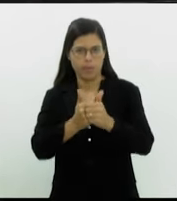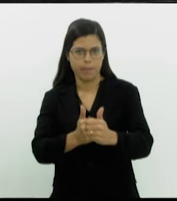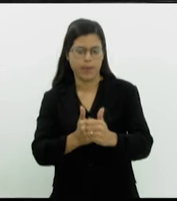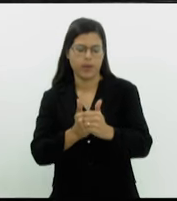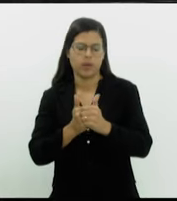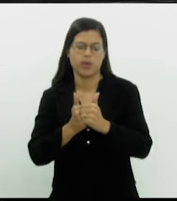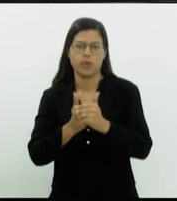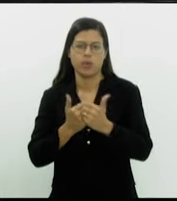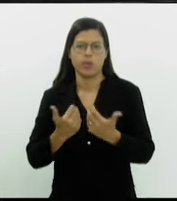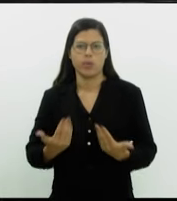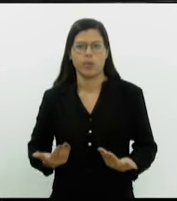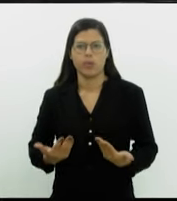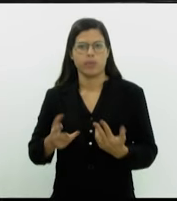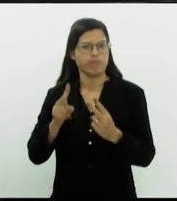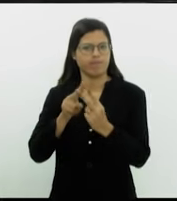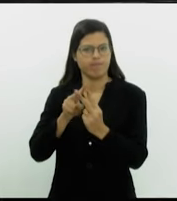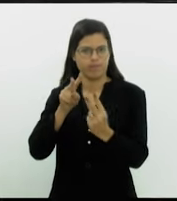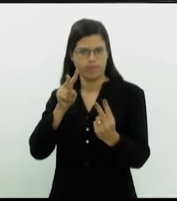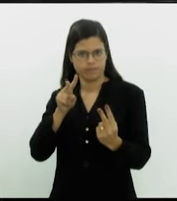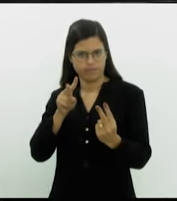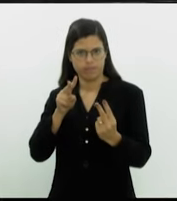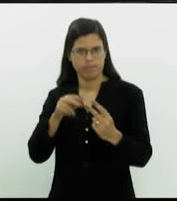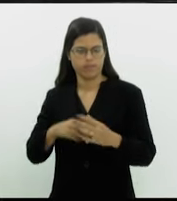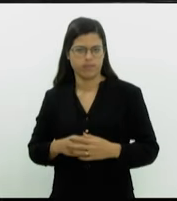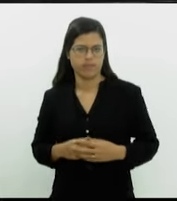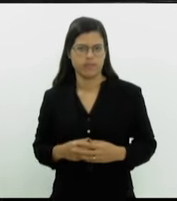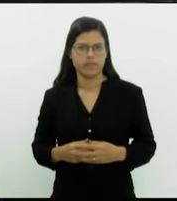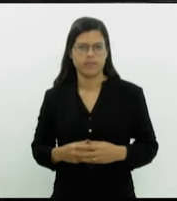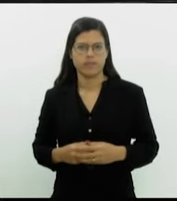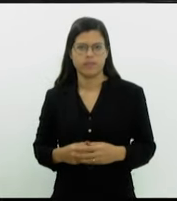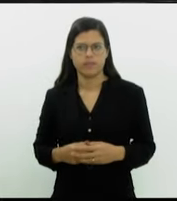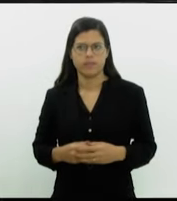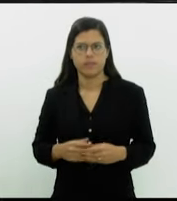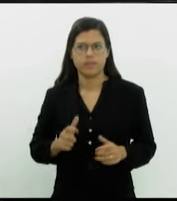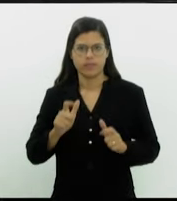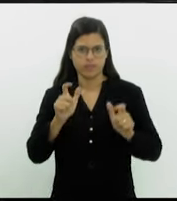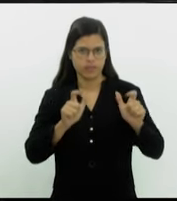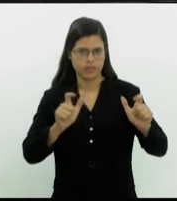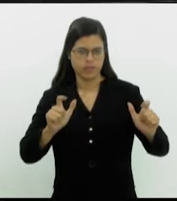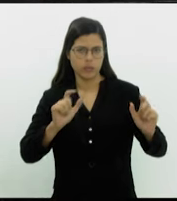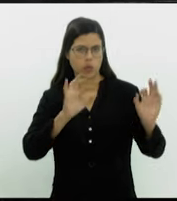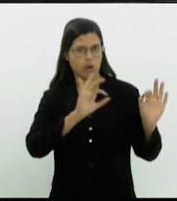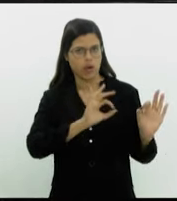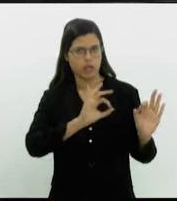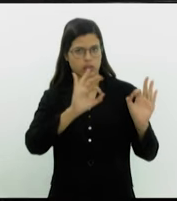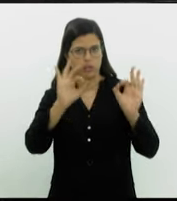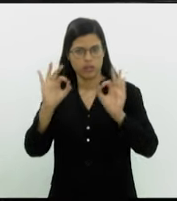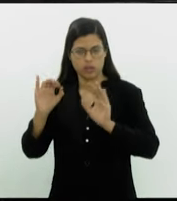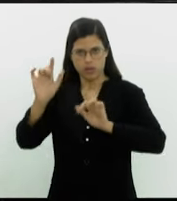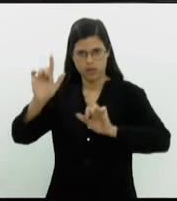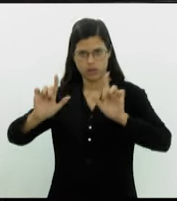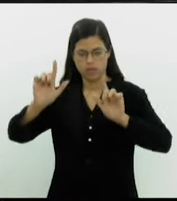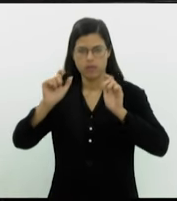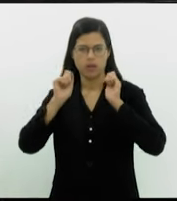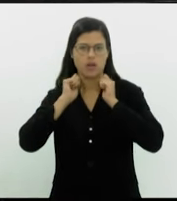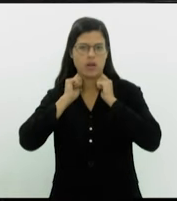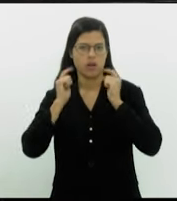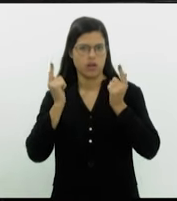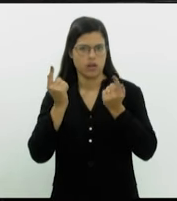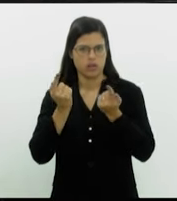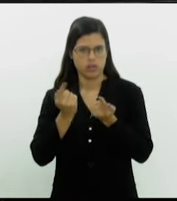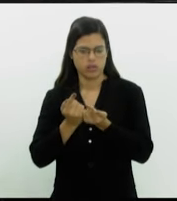remota, senhoras e senhores telespectadores da TV Alerja,